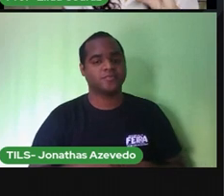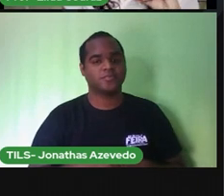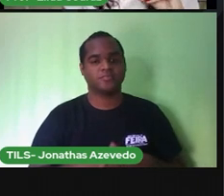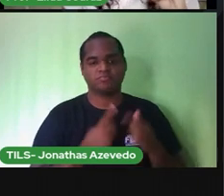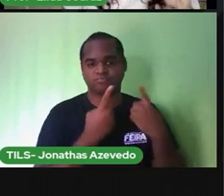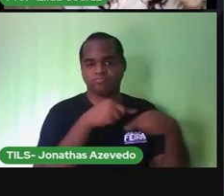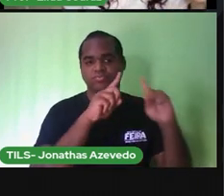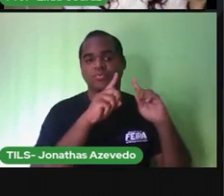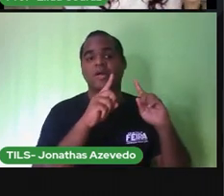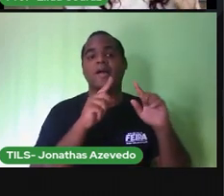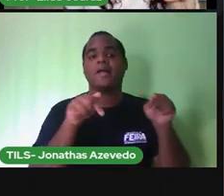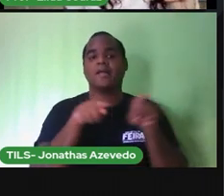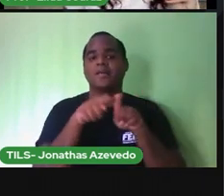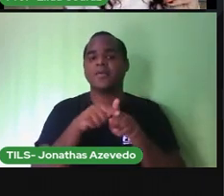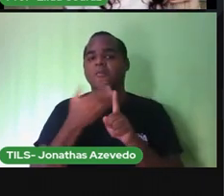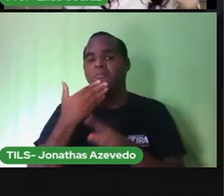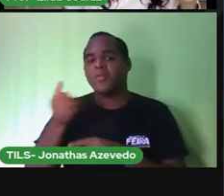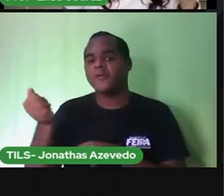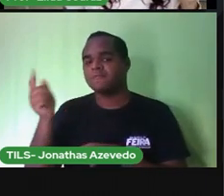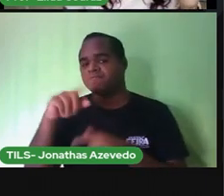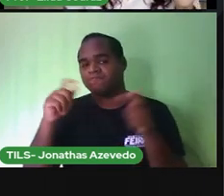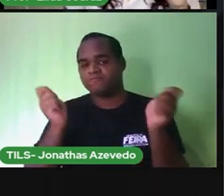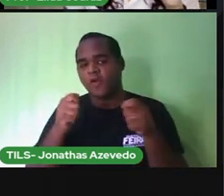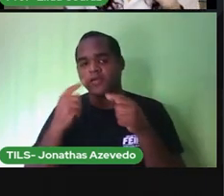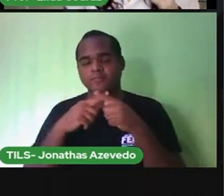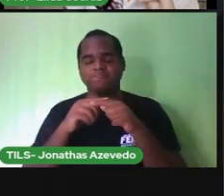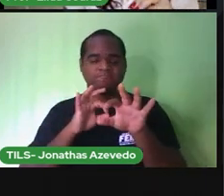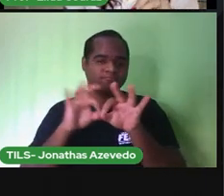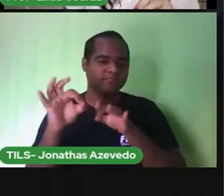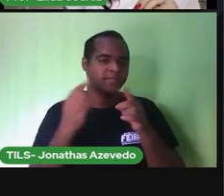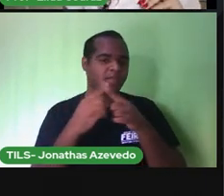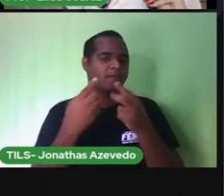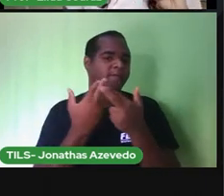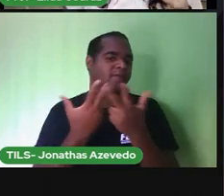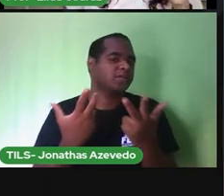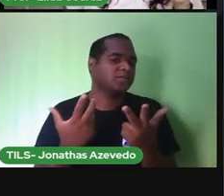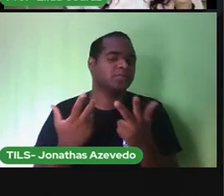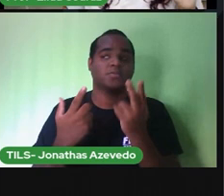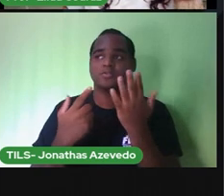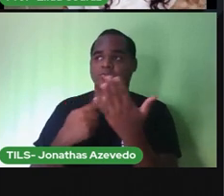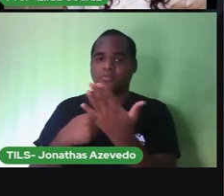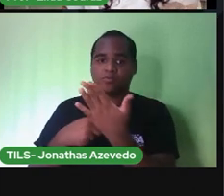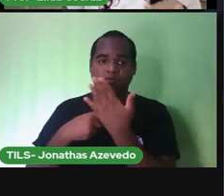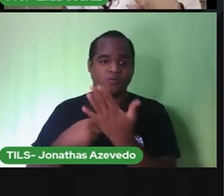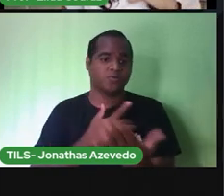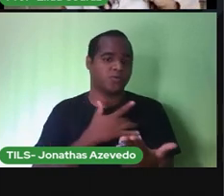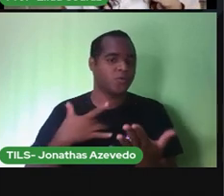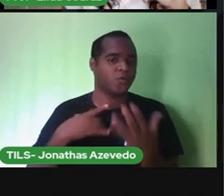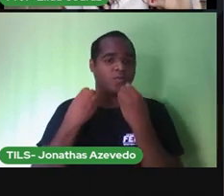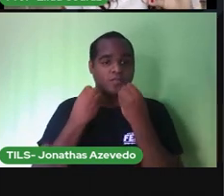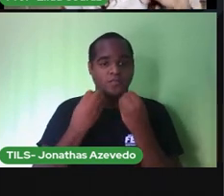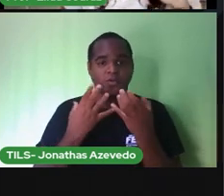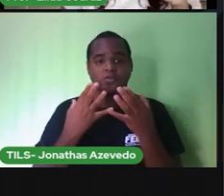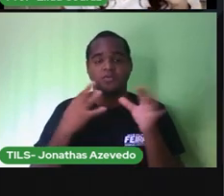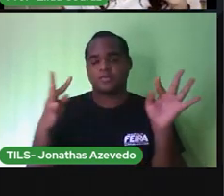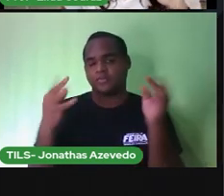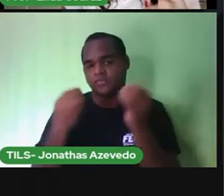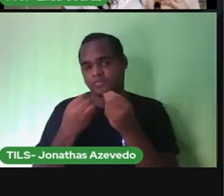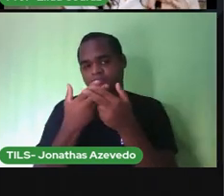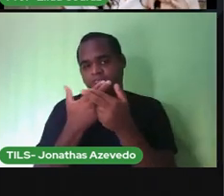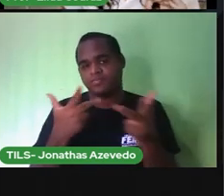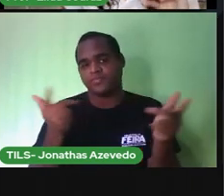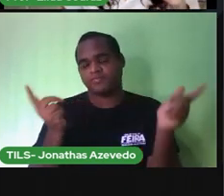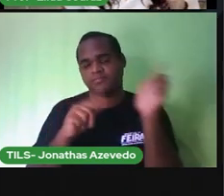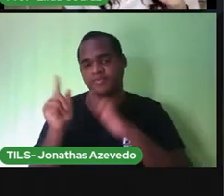muito a prática da higiene coletiva de uma forma que todos sejam